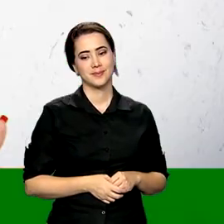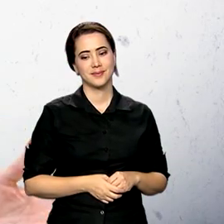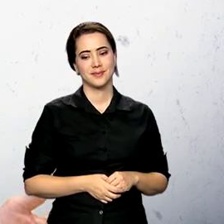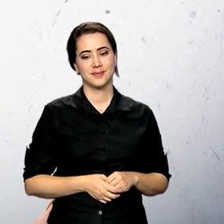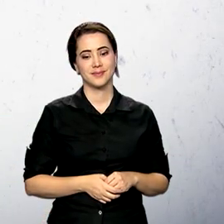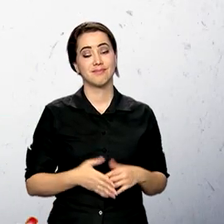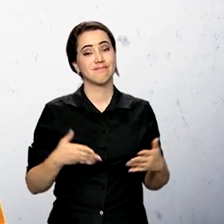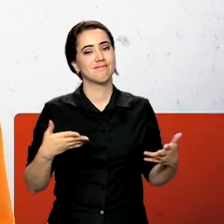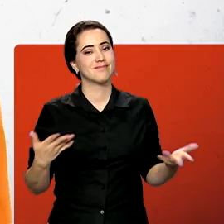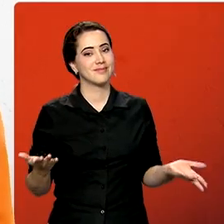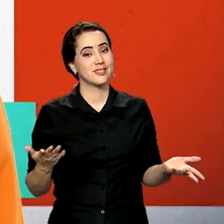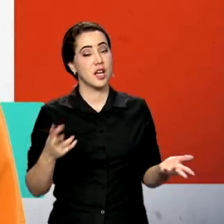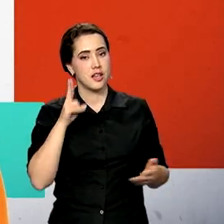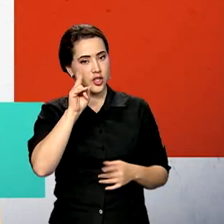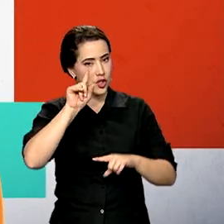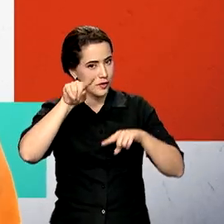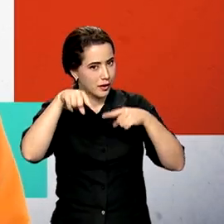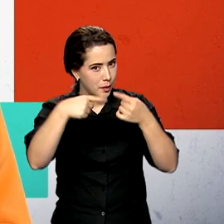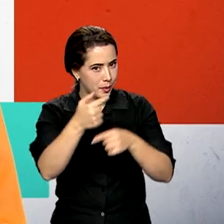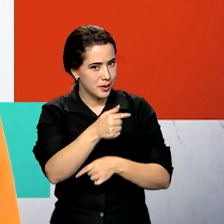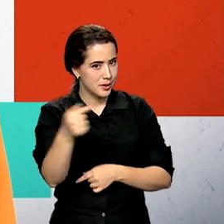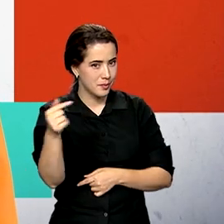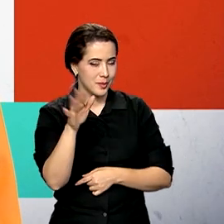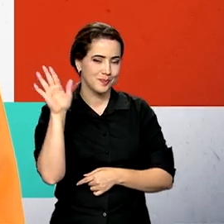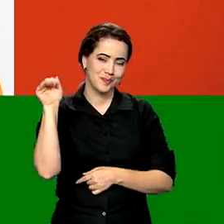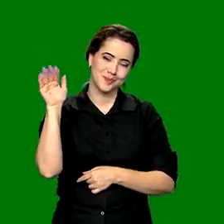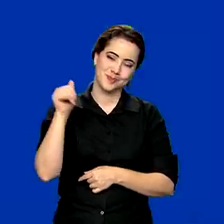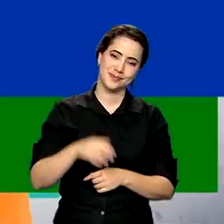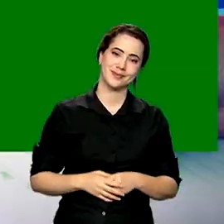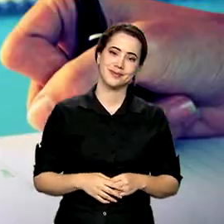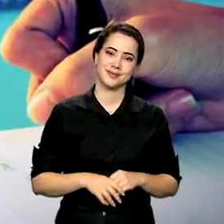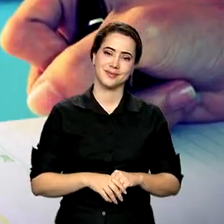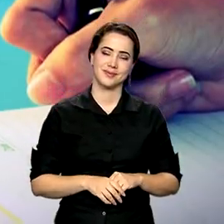É isso aí, nos vemos na semana que vem. Tchauzinho!